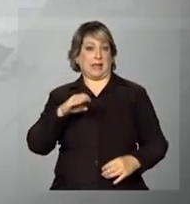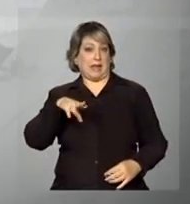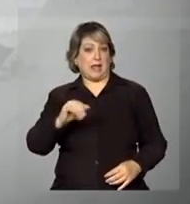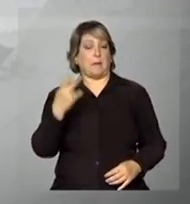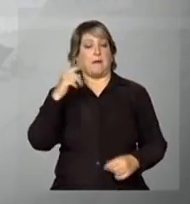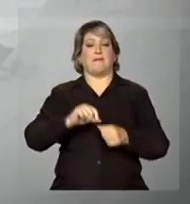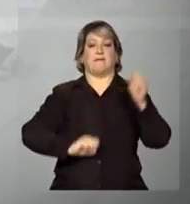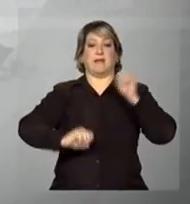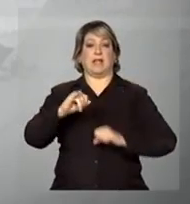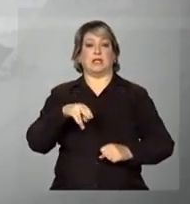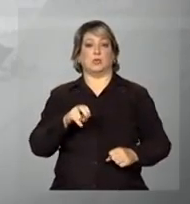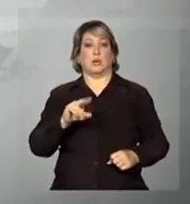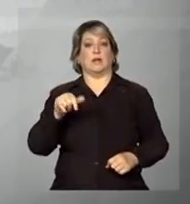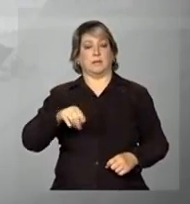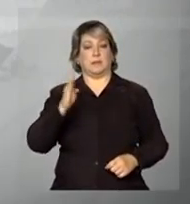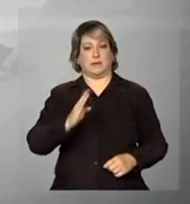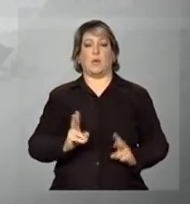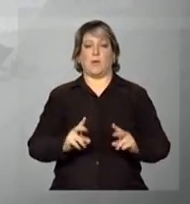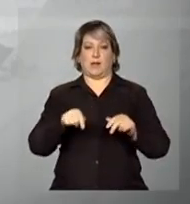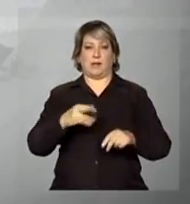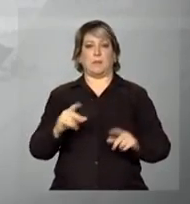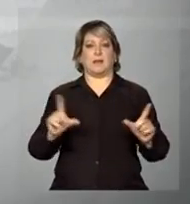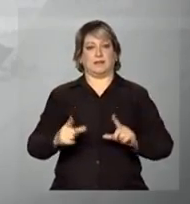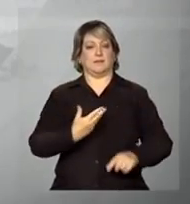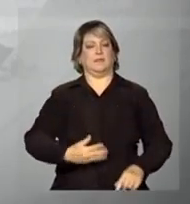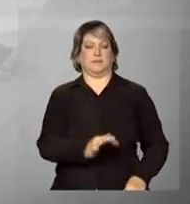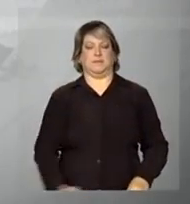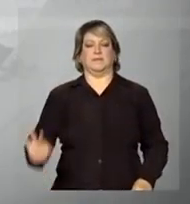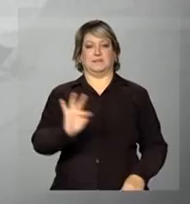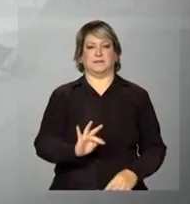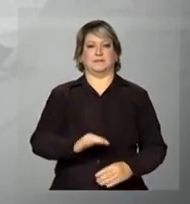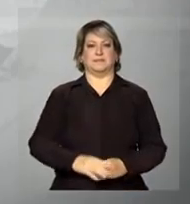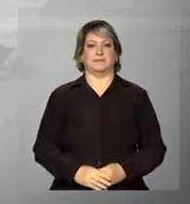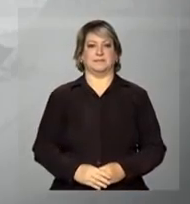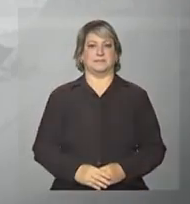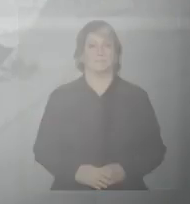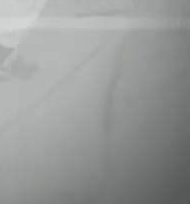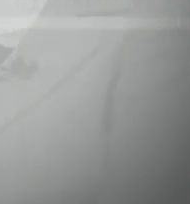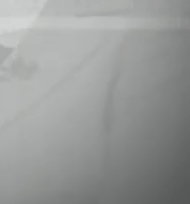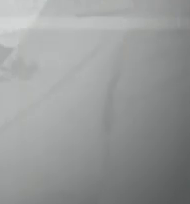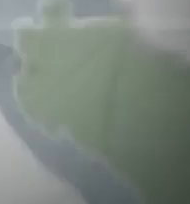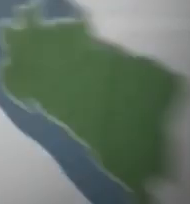Insulina no Brasil. Continue com a gente na NBR, a TV do Governo Federal. Tchau.